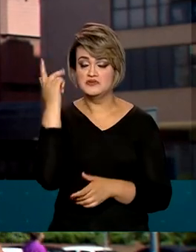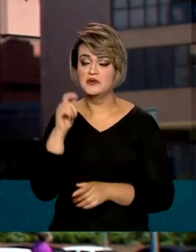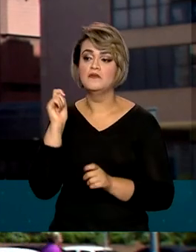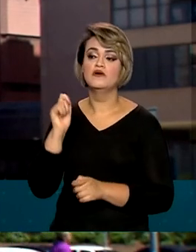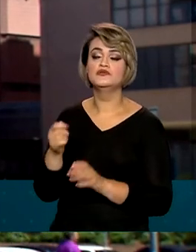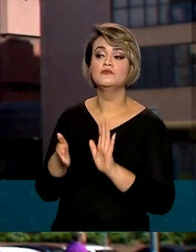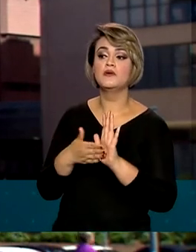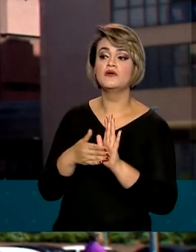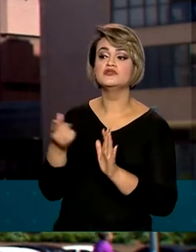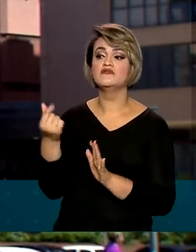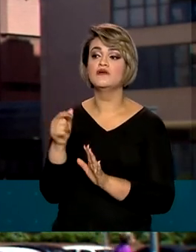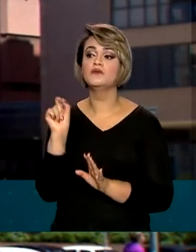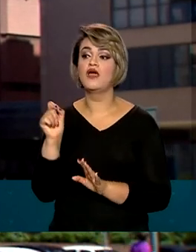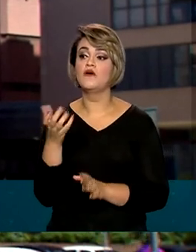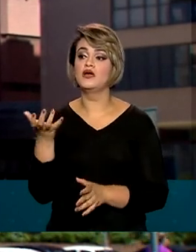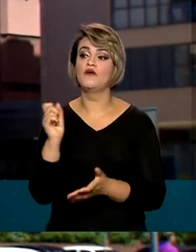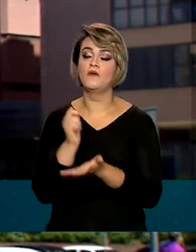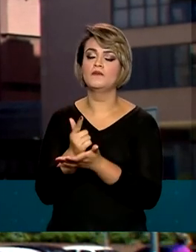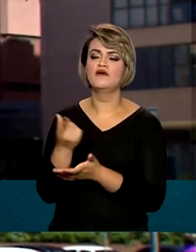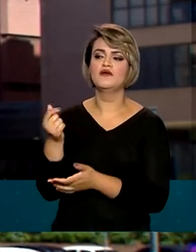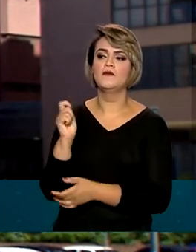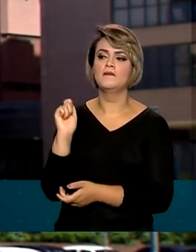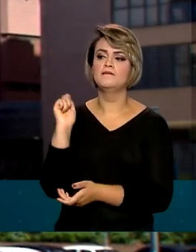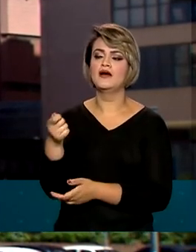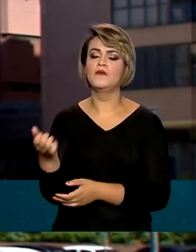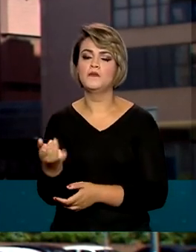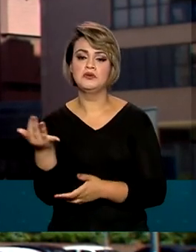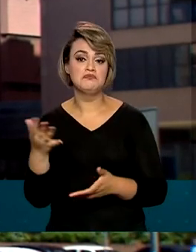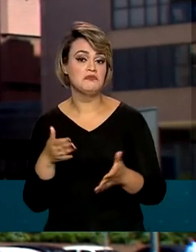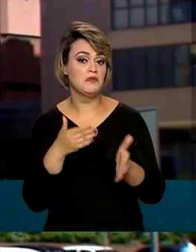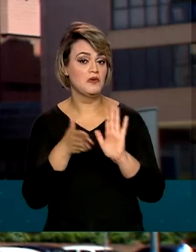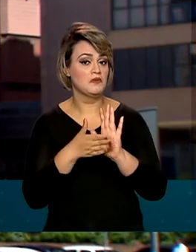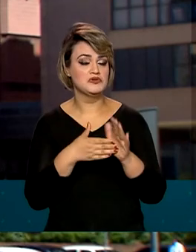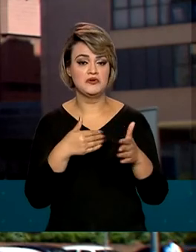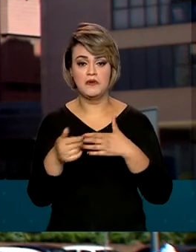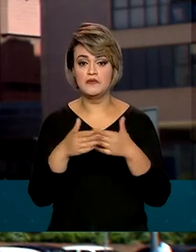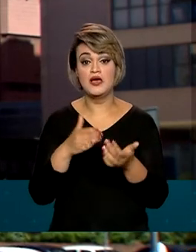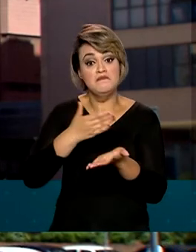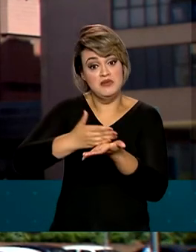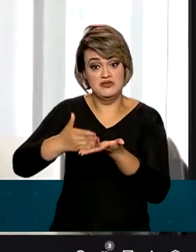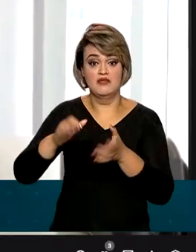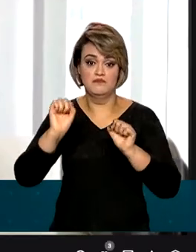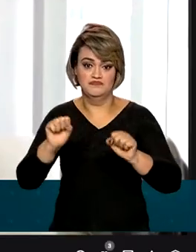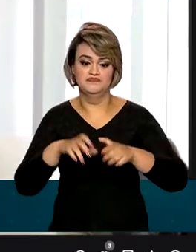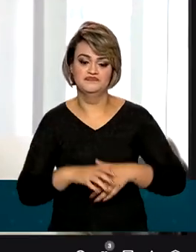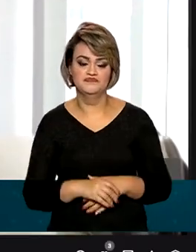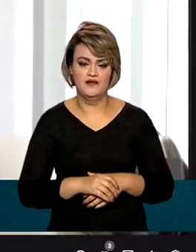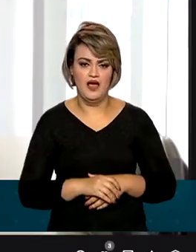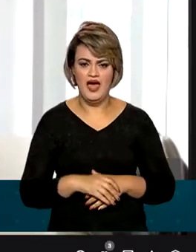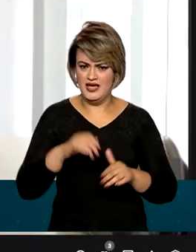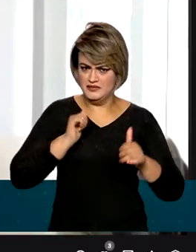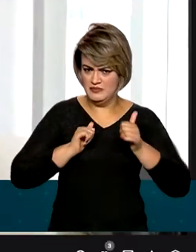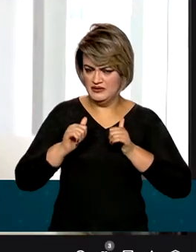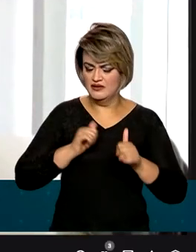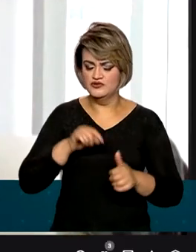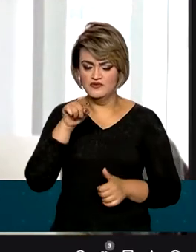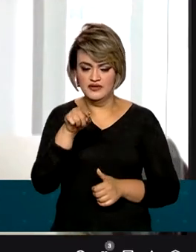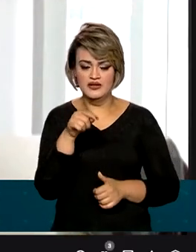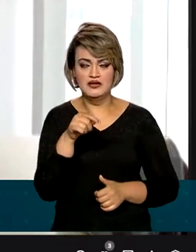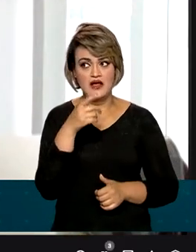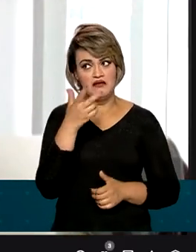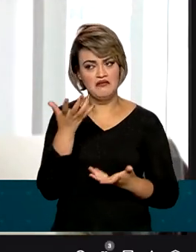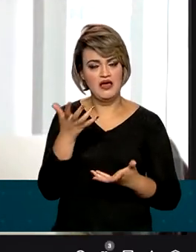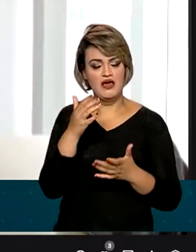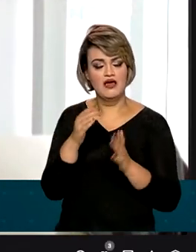pode oferecer uma proposta de compra dos bens, inclusive com parcelamento. A expectativa da Procuradoria é